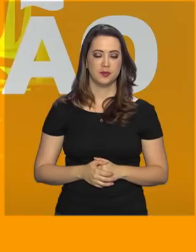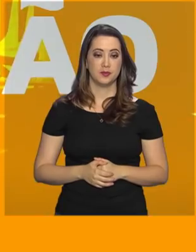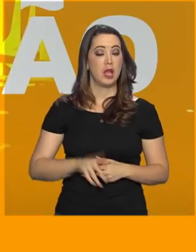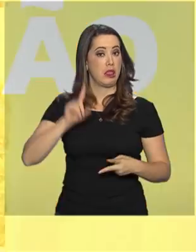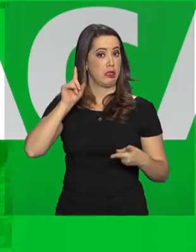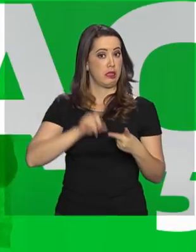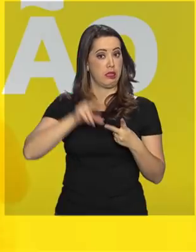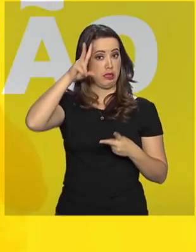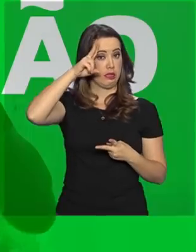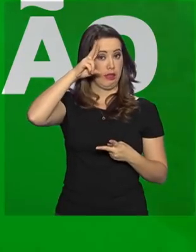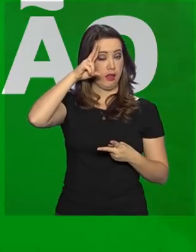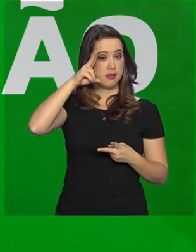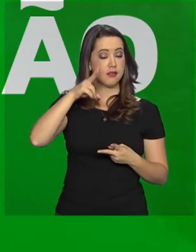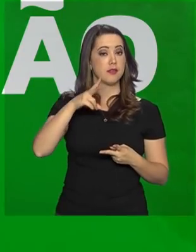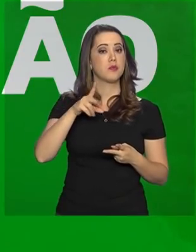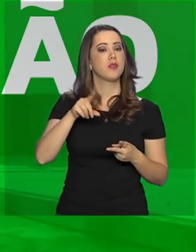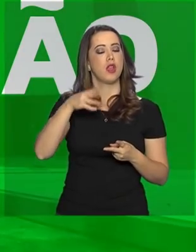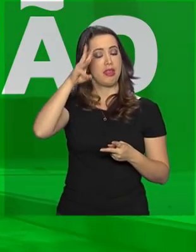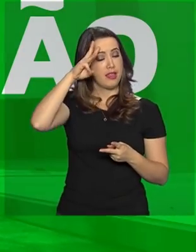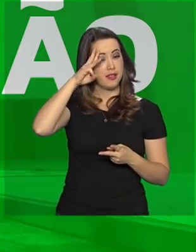Terça, informação.